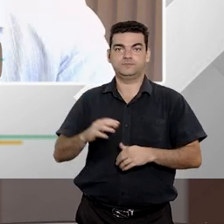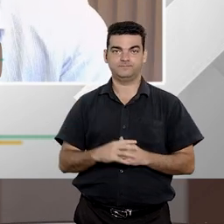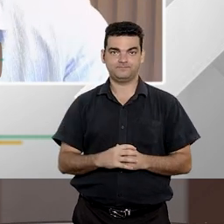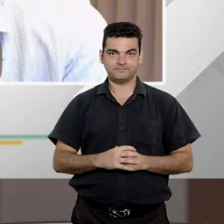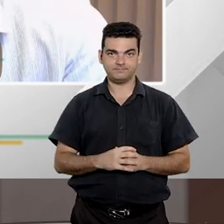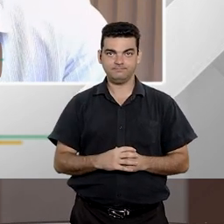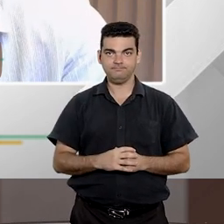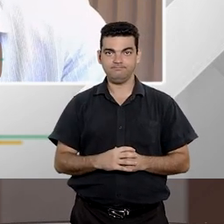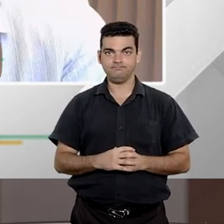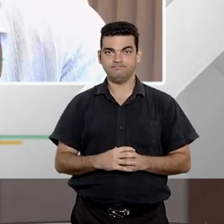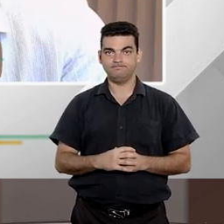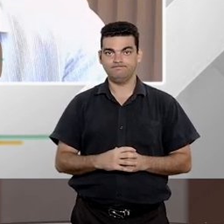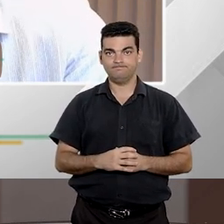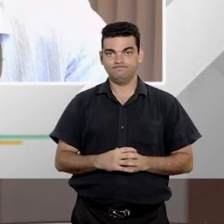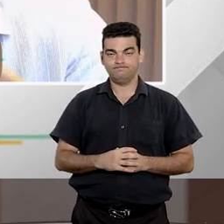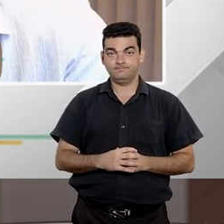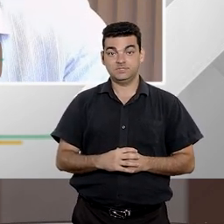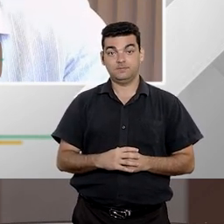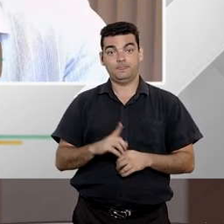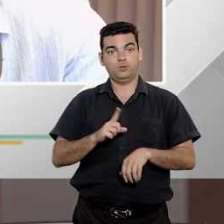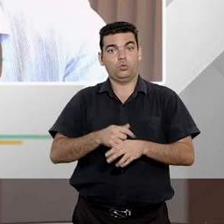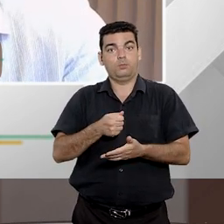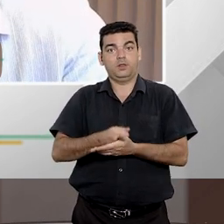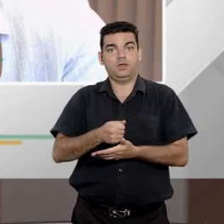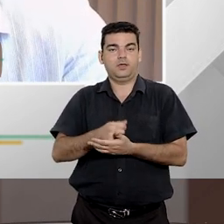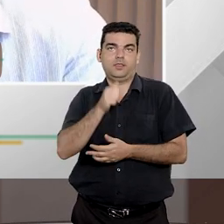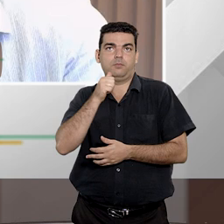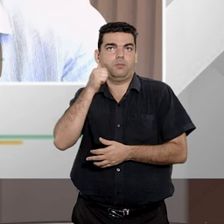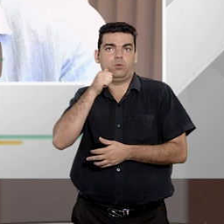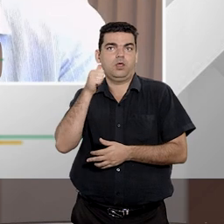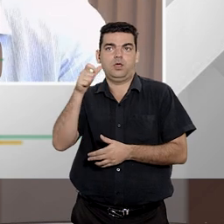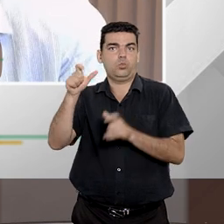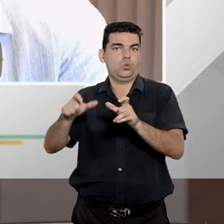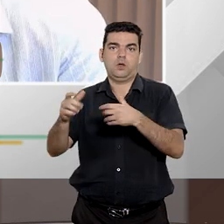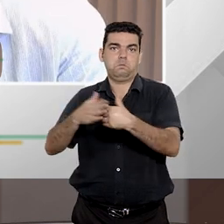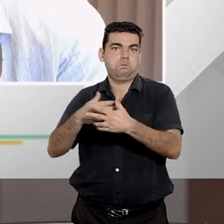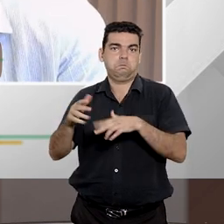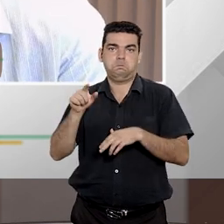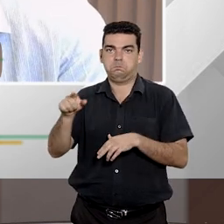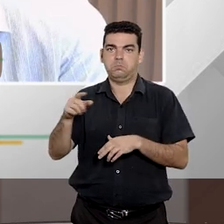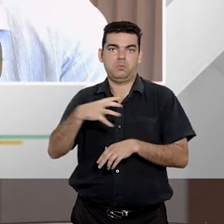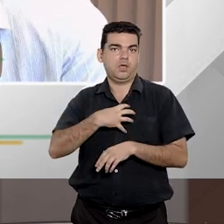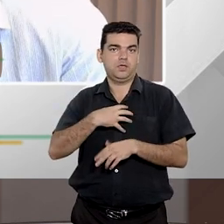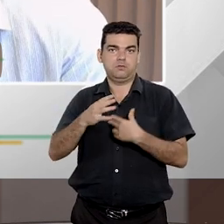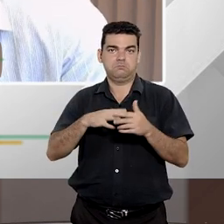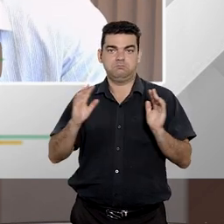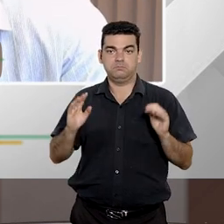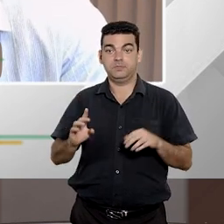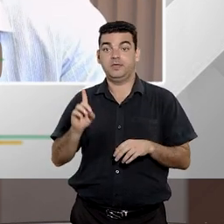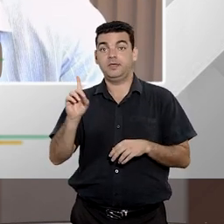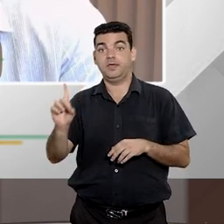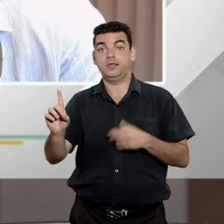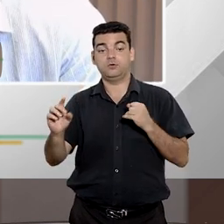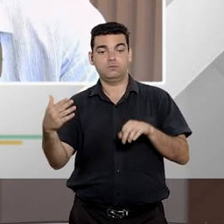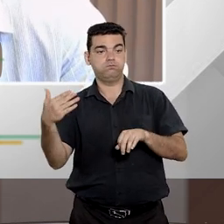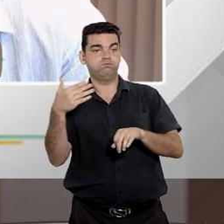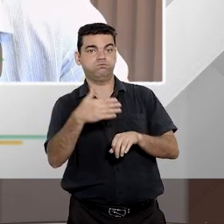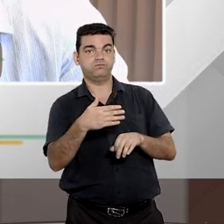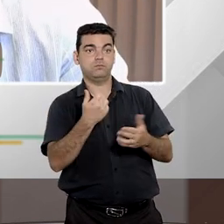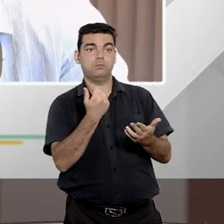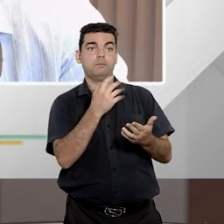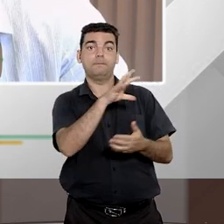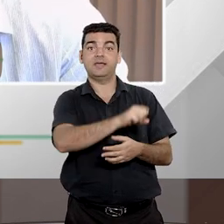Então, fazer com que a dona Maria lá do município de Rio Real, no interior da Bahia, ela tenha acesso a um